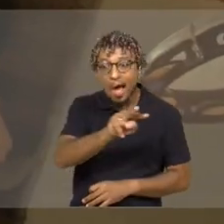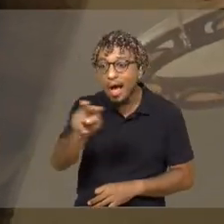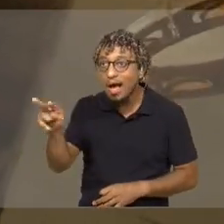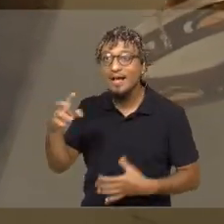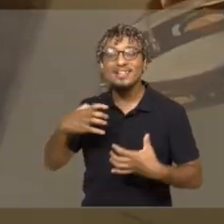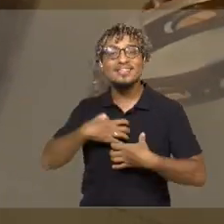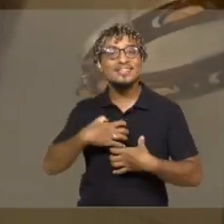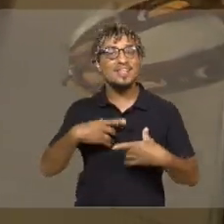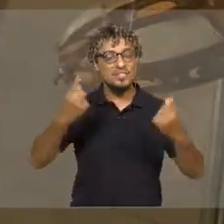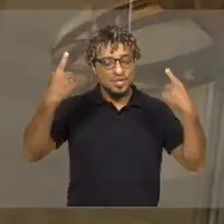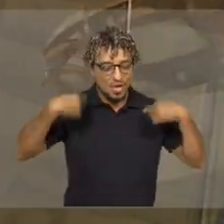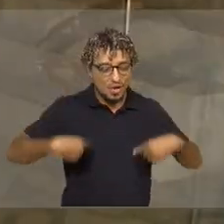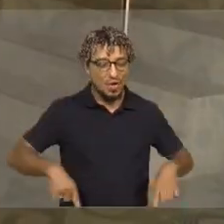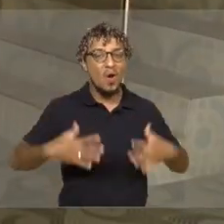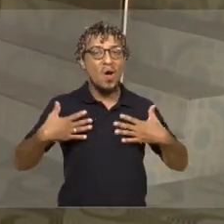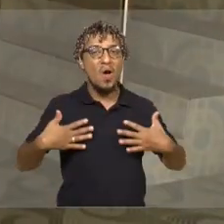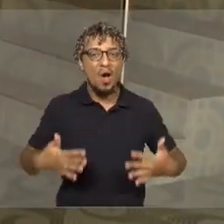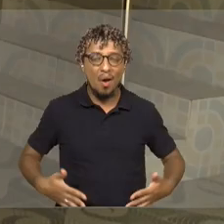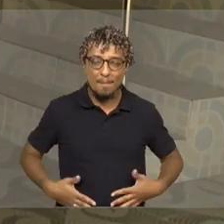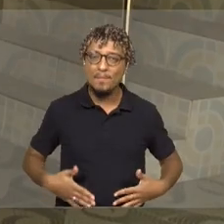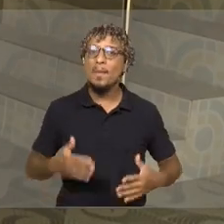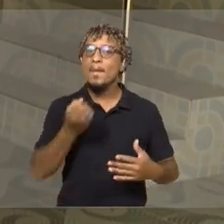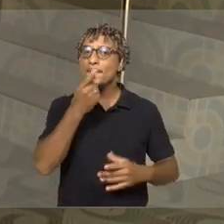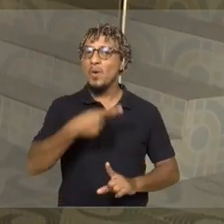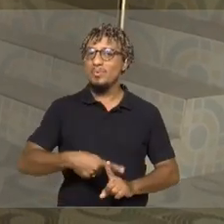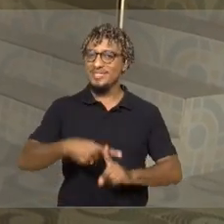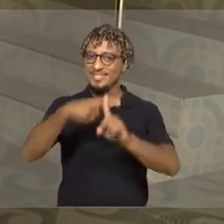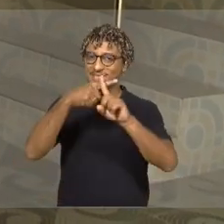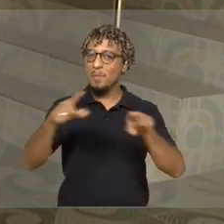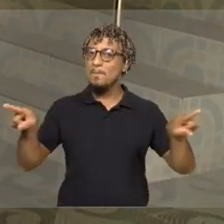corpo os benefícios da musicoterapia.